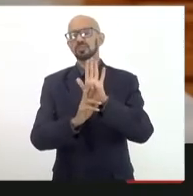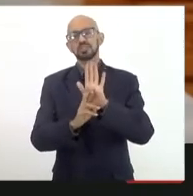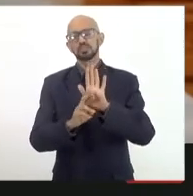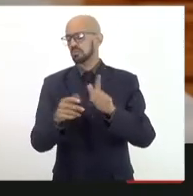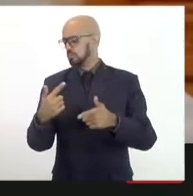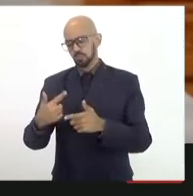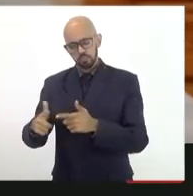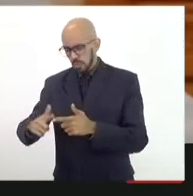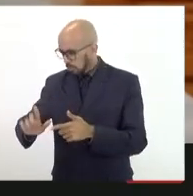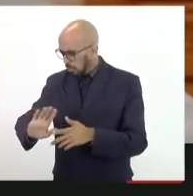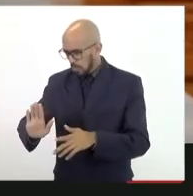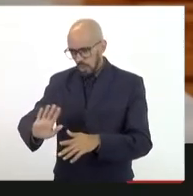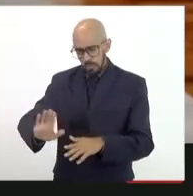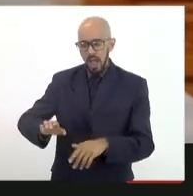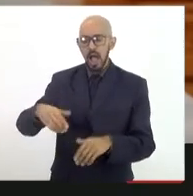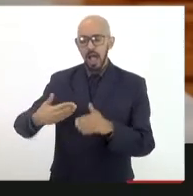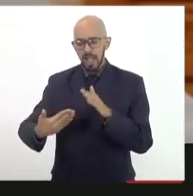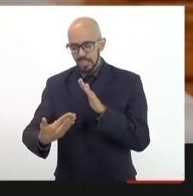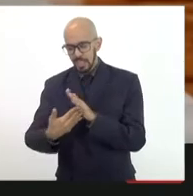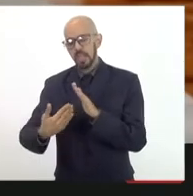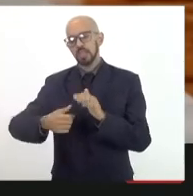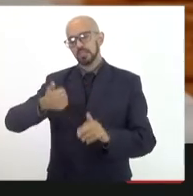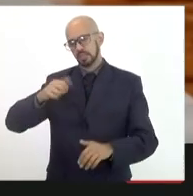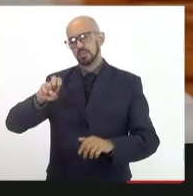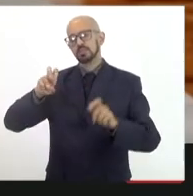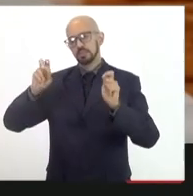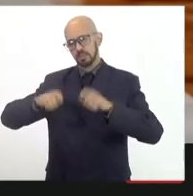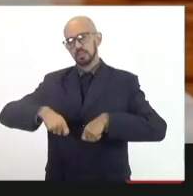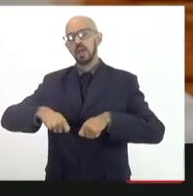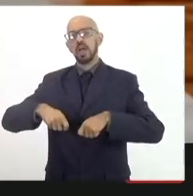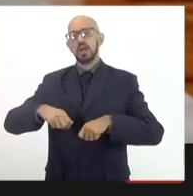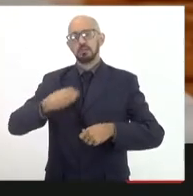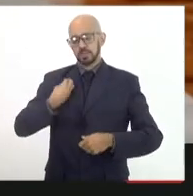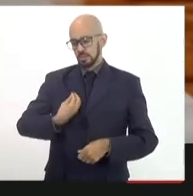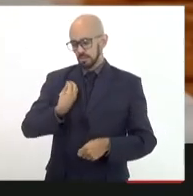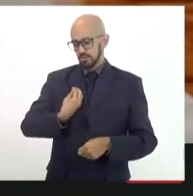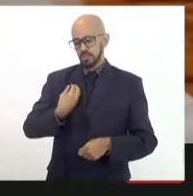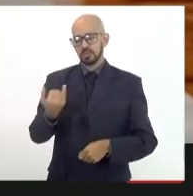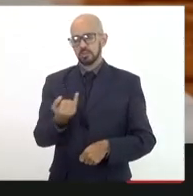então vamos construir essa participação que é fundamental.